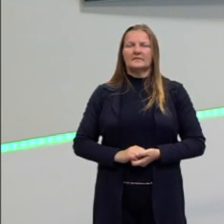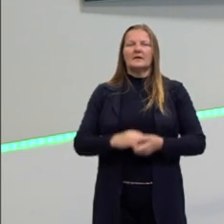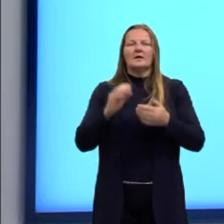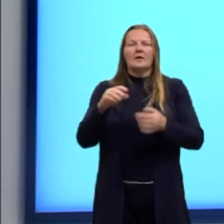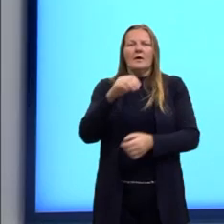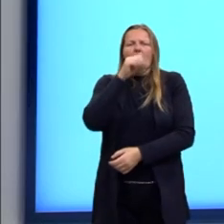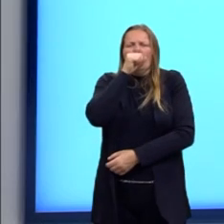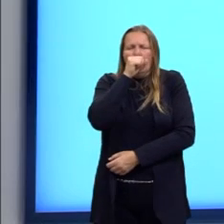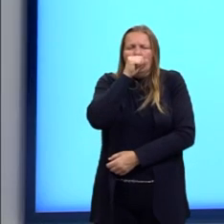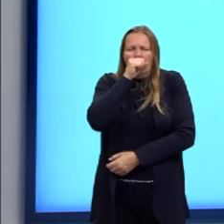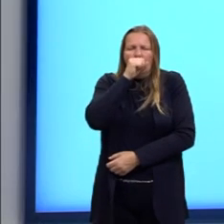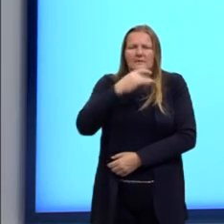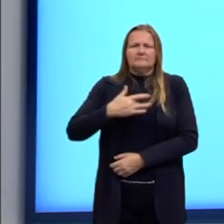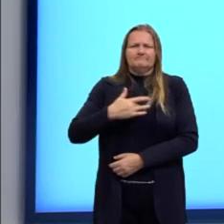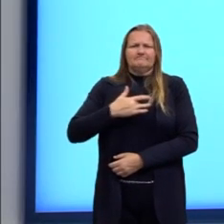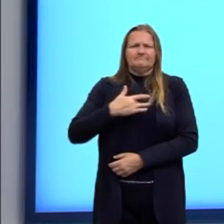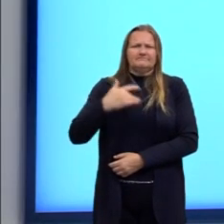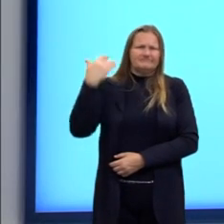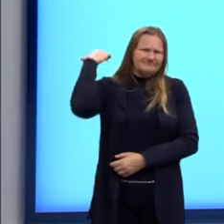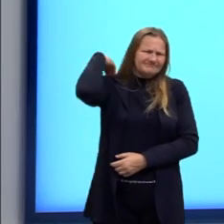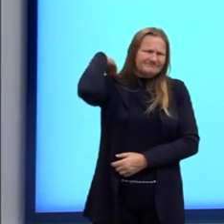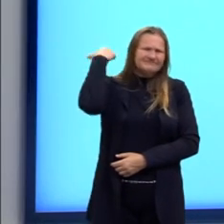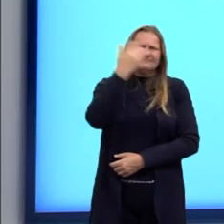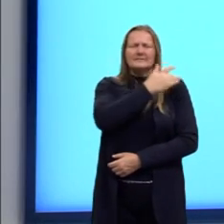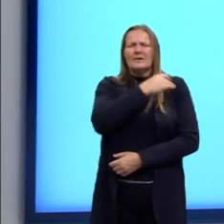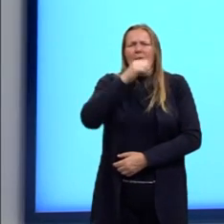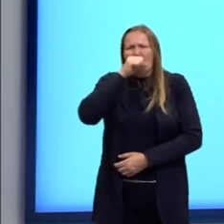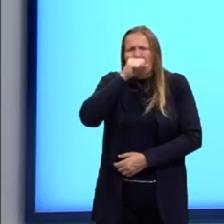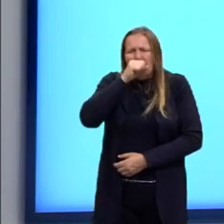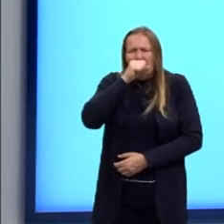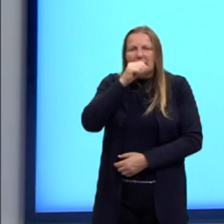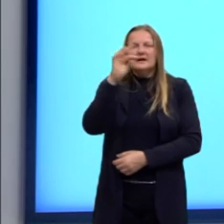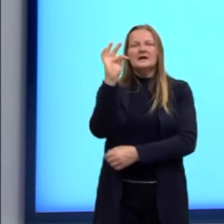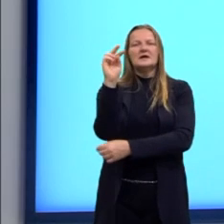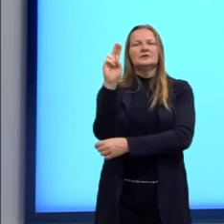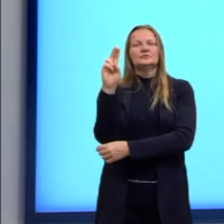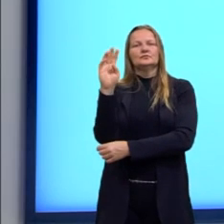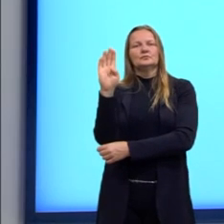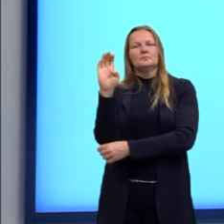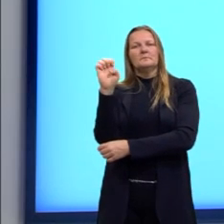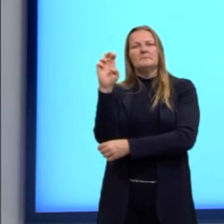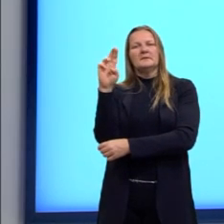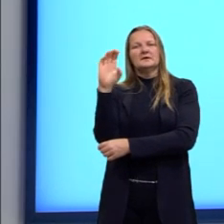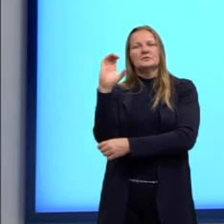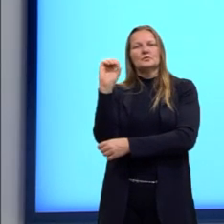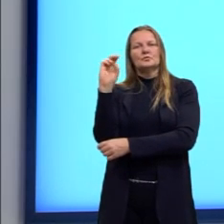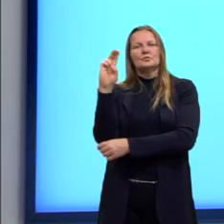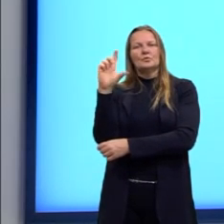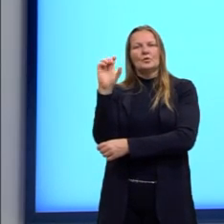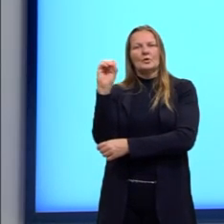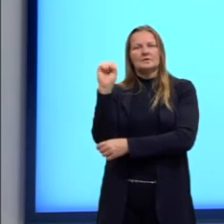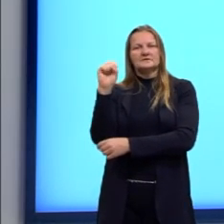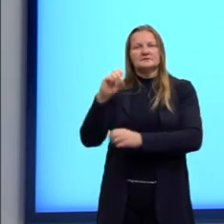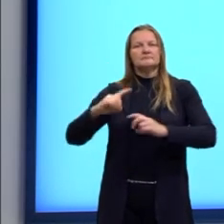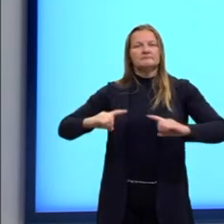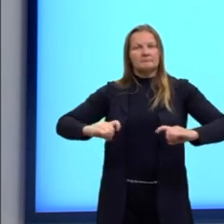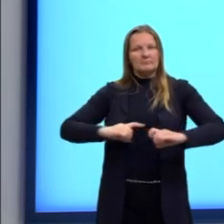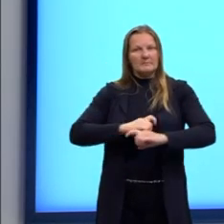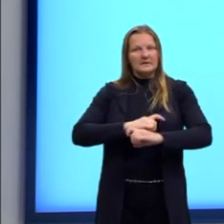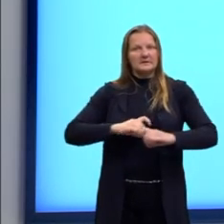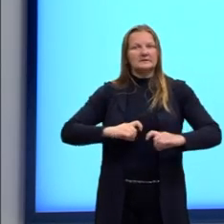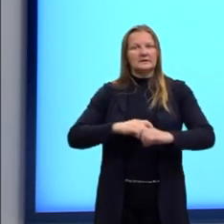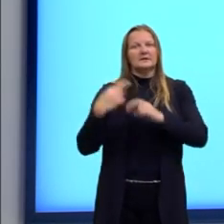Tuberculose. A tuberculose, então, é causada também por bactérias, tá? Em especial, Mycobacterium